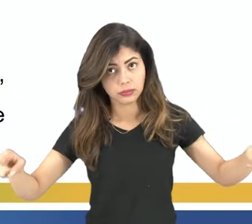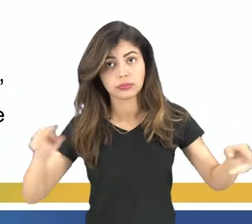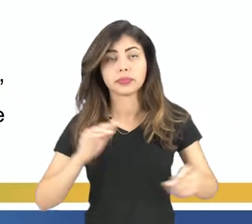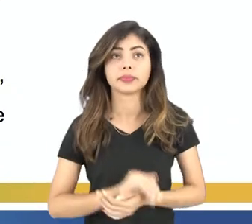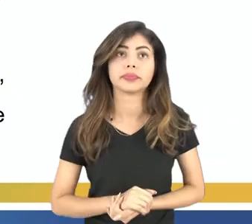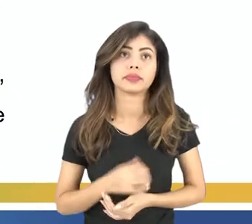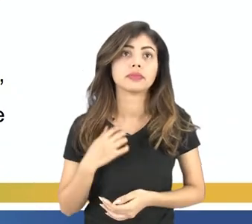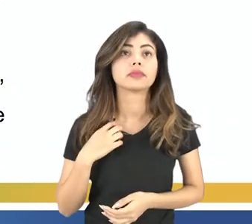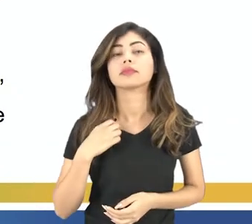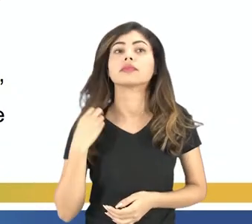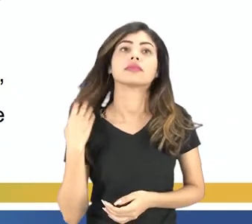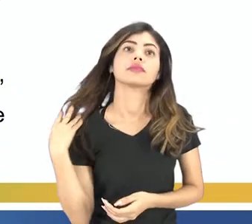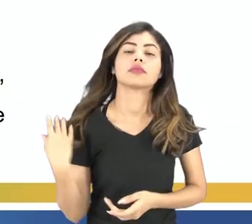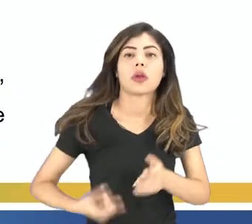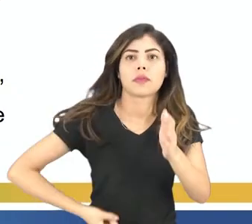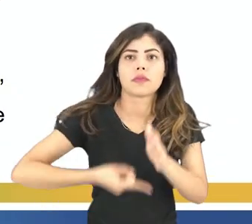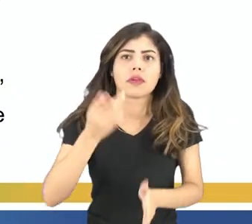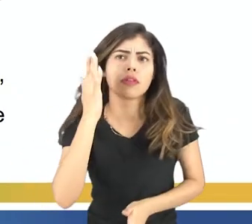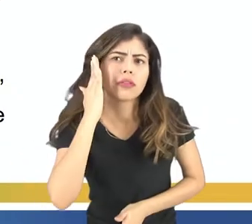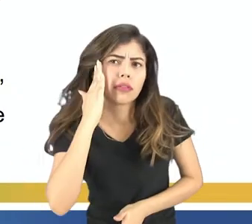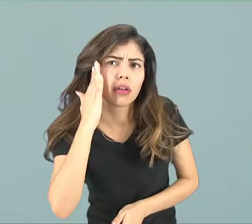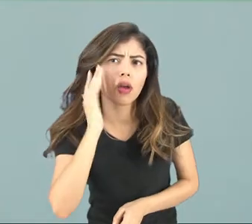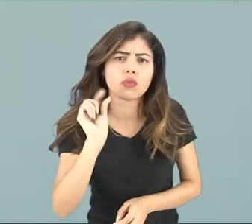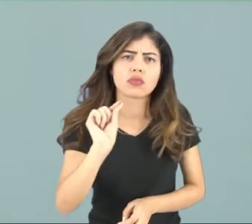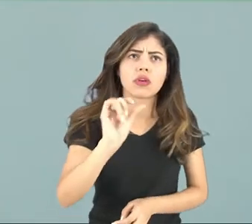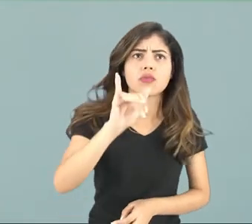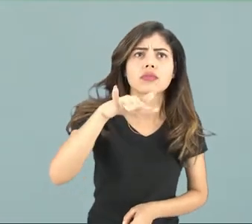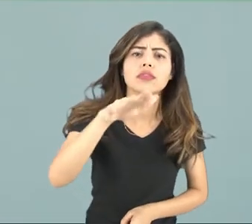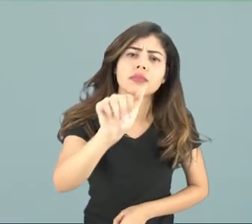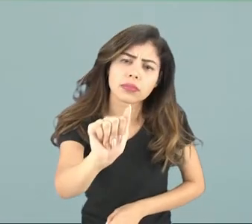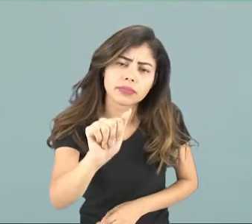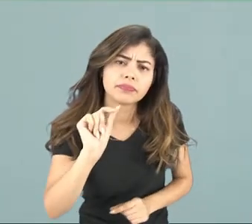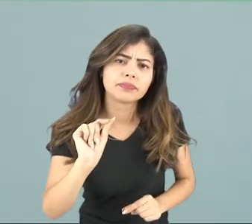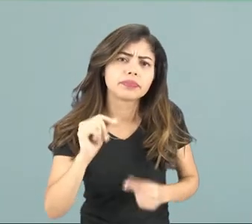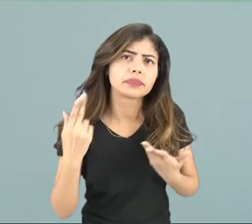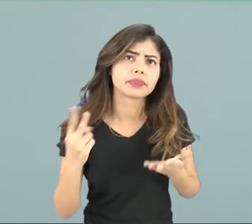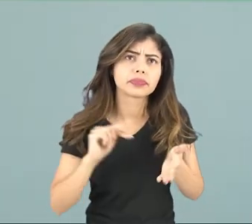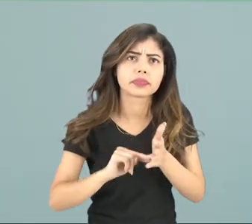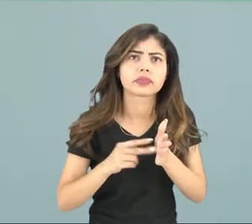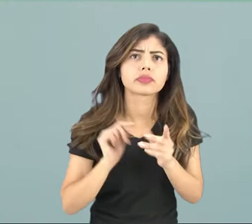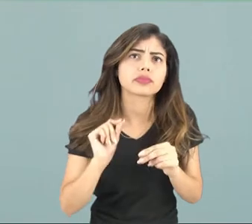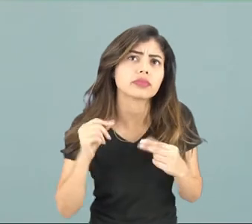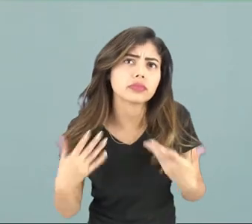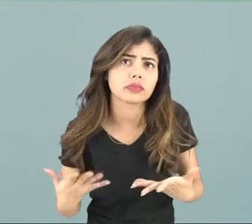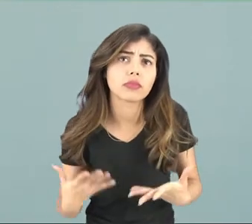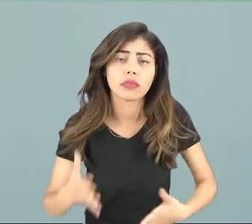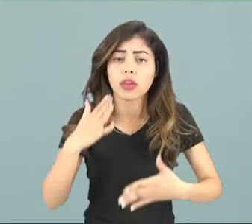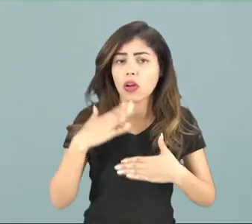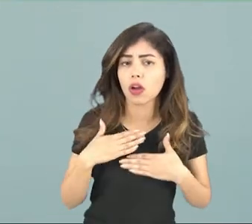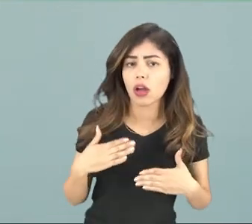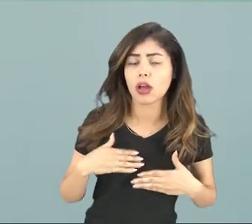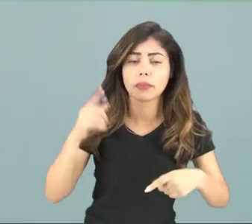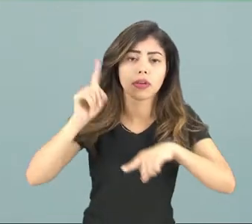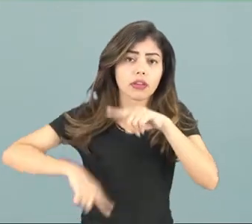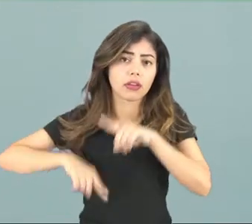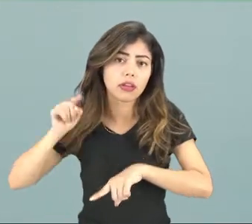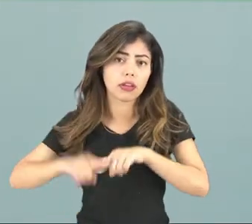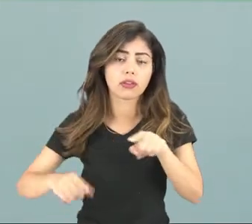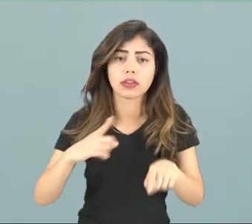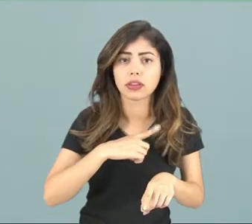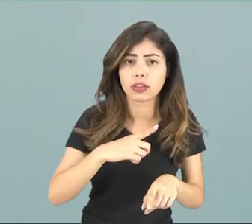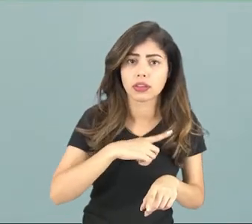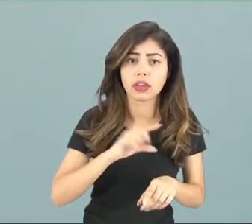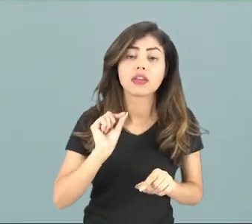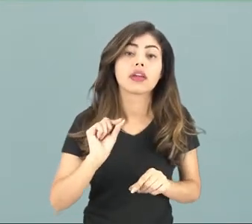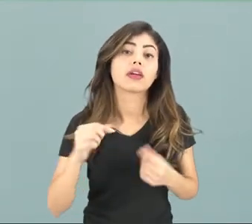Acompanha comigo. Primeiro você tem que entender o que é um imã e a gente vai chamar de imã corpos e materiais que tem